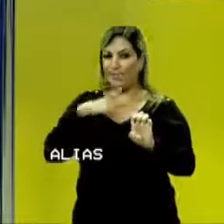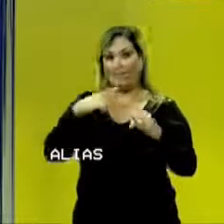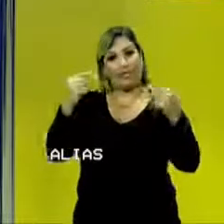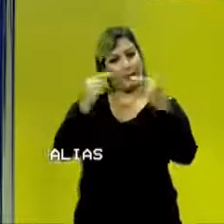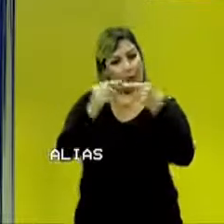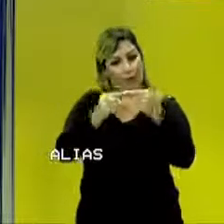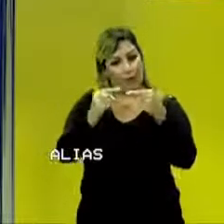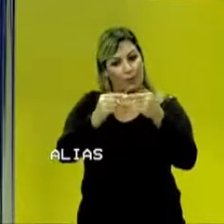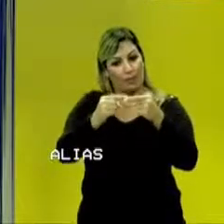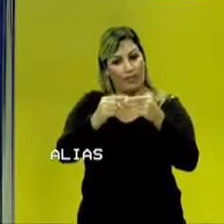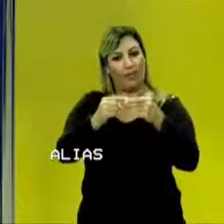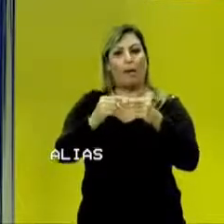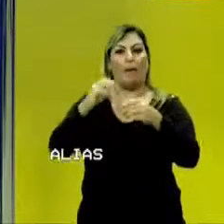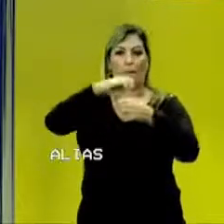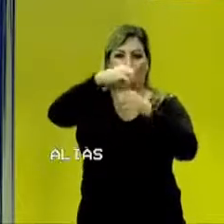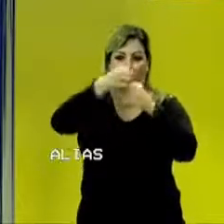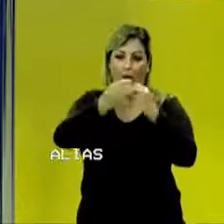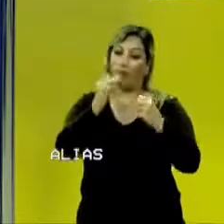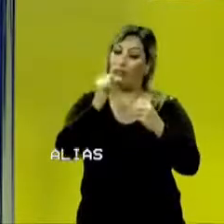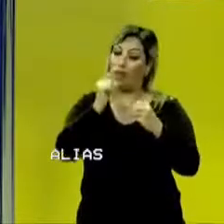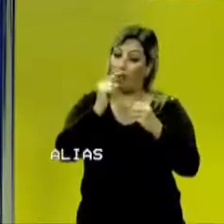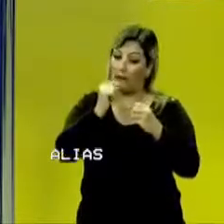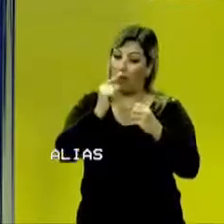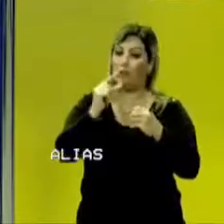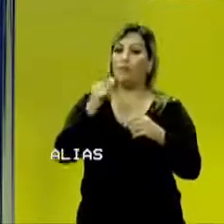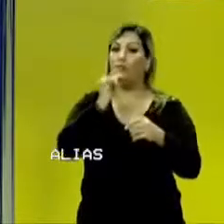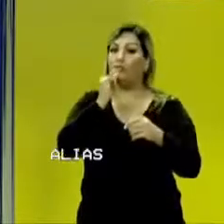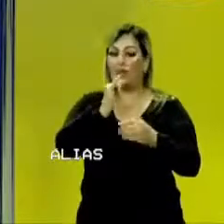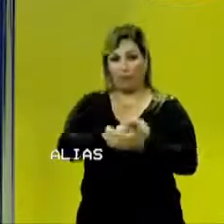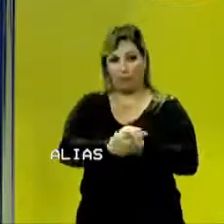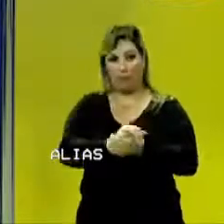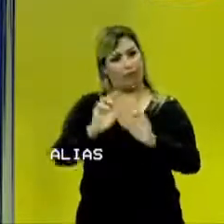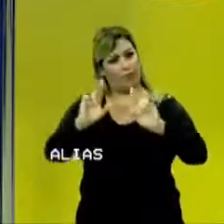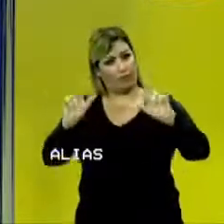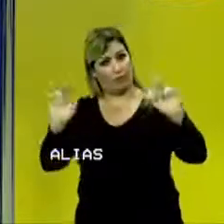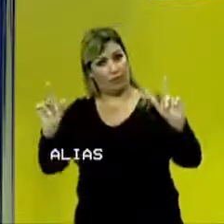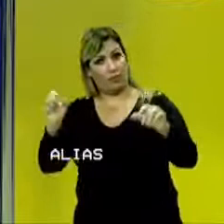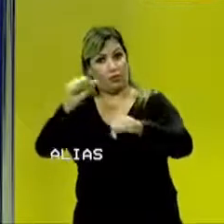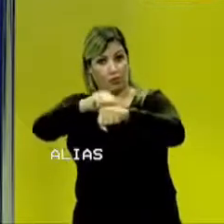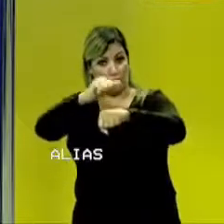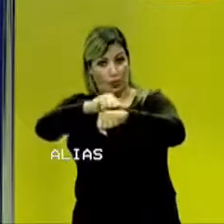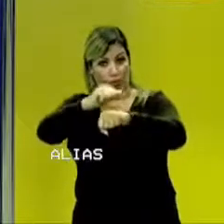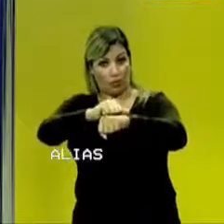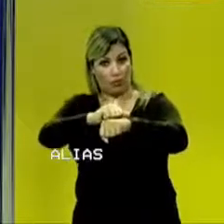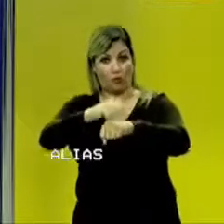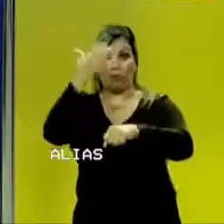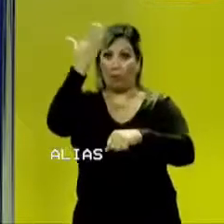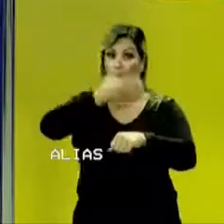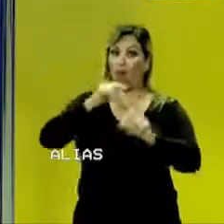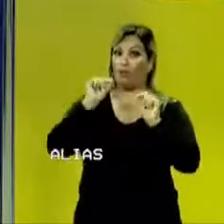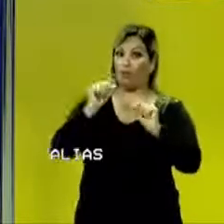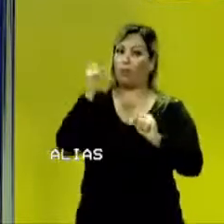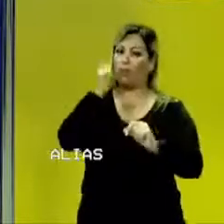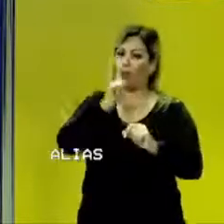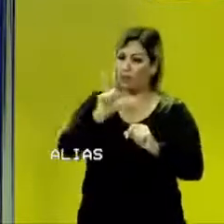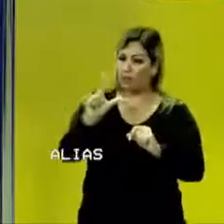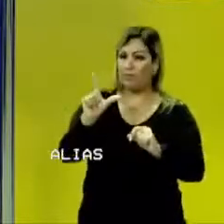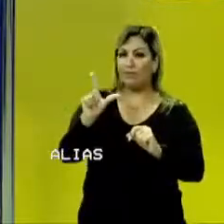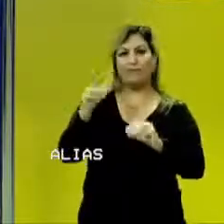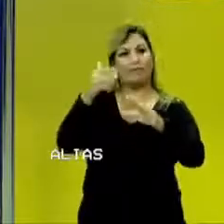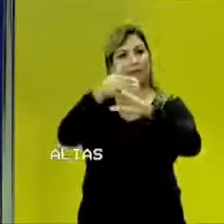coesa as moléculas da água, por exemplo aqui, é bem diferente do sólido. Prova disso que você consegue o quê?